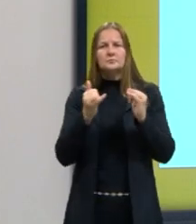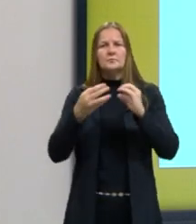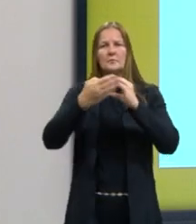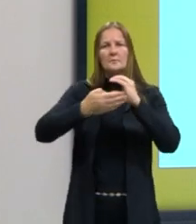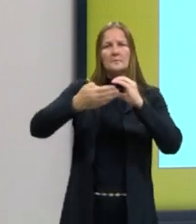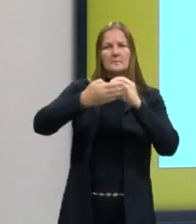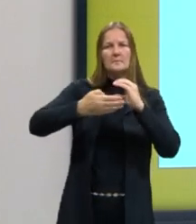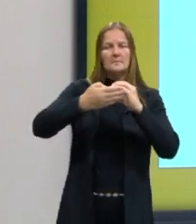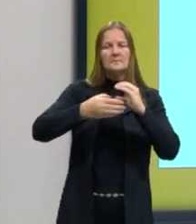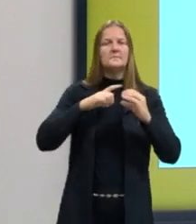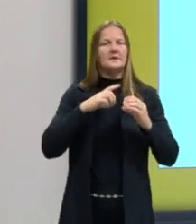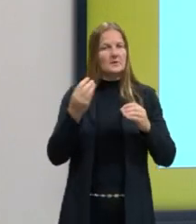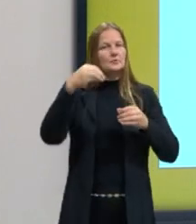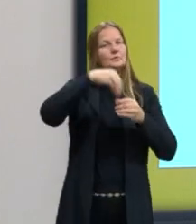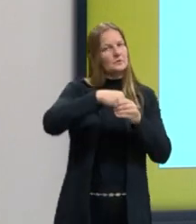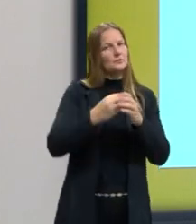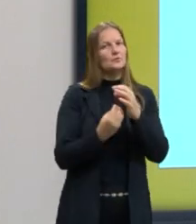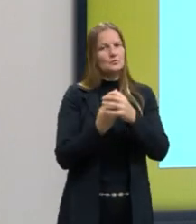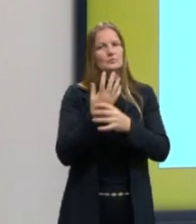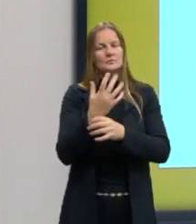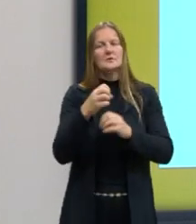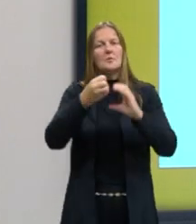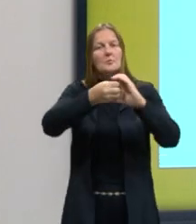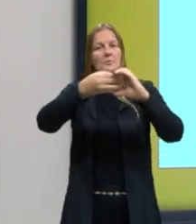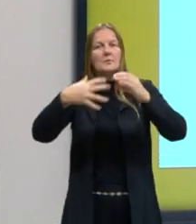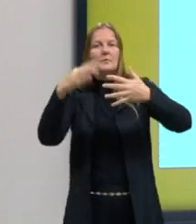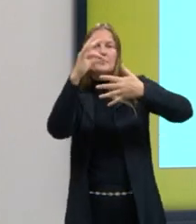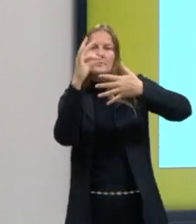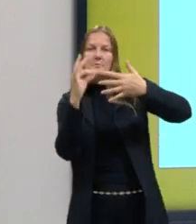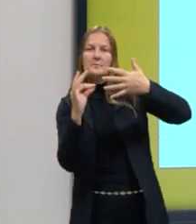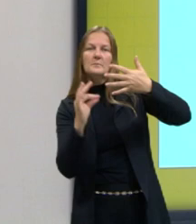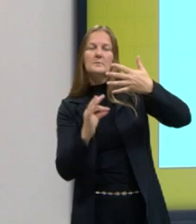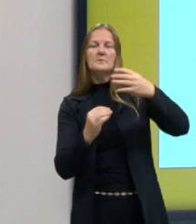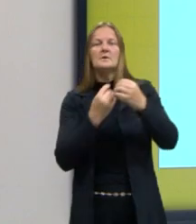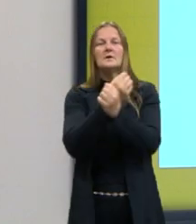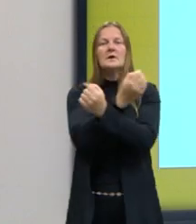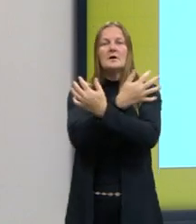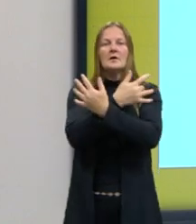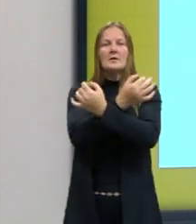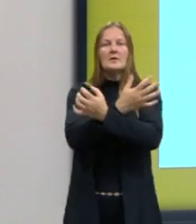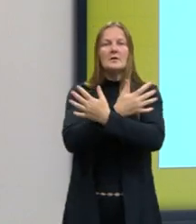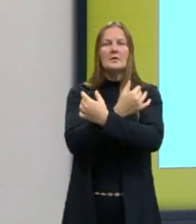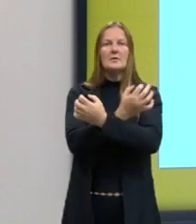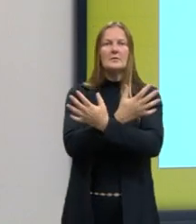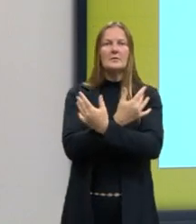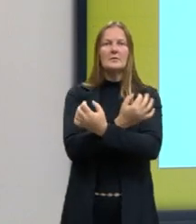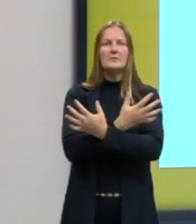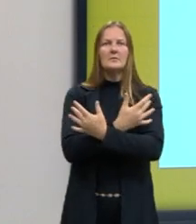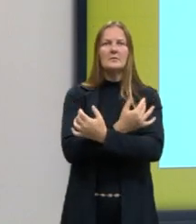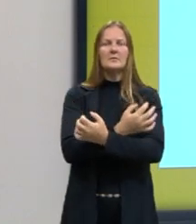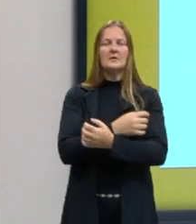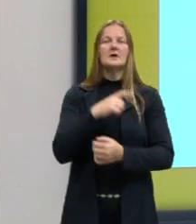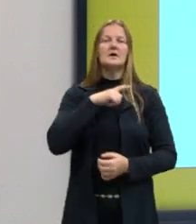Então, essas são algumas especificidades do reino plante. Elas são